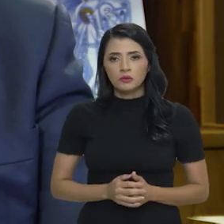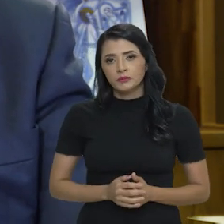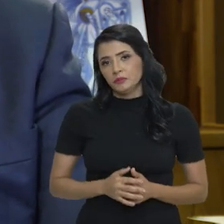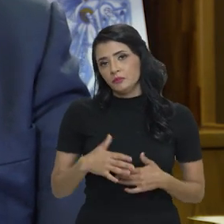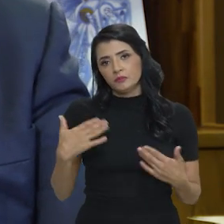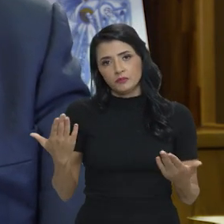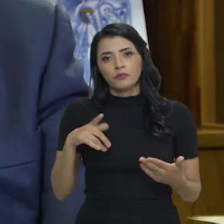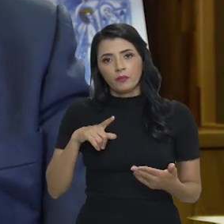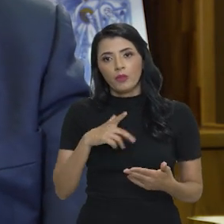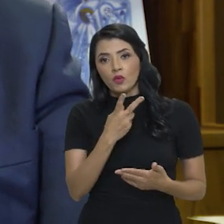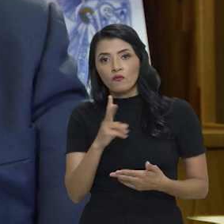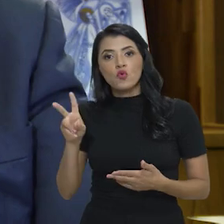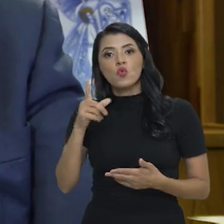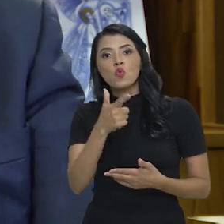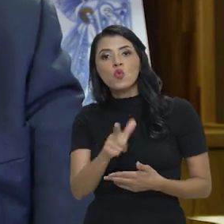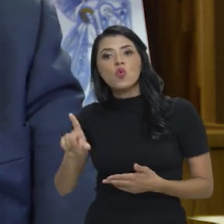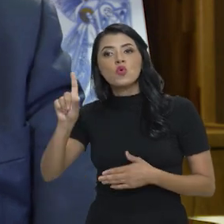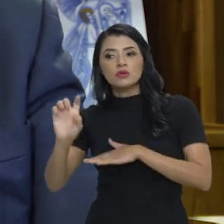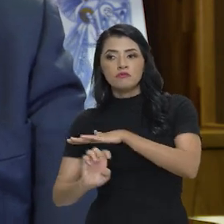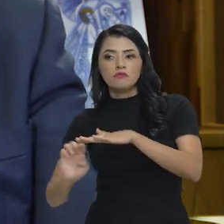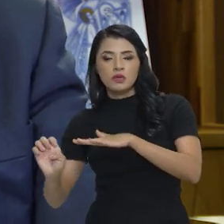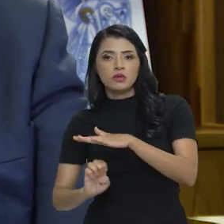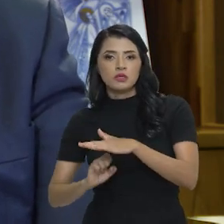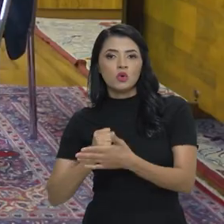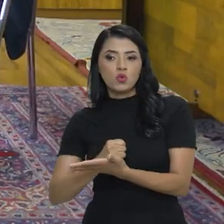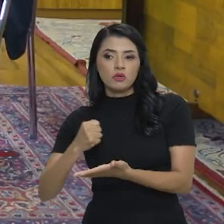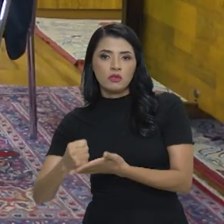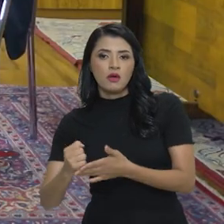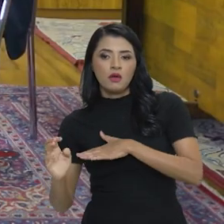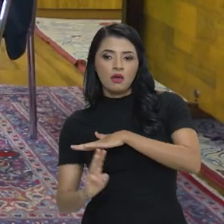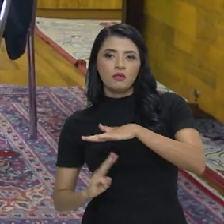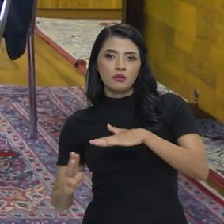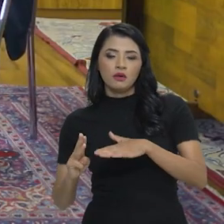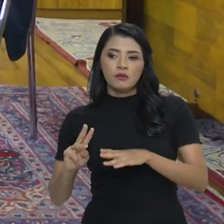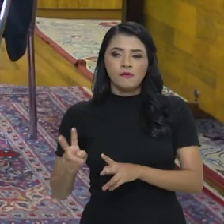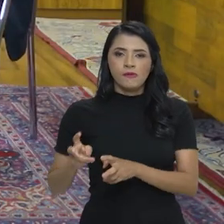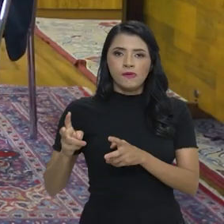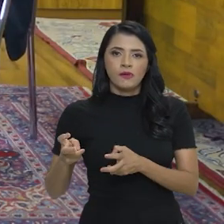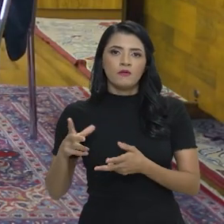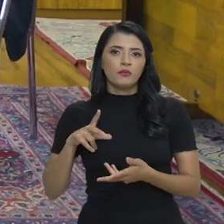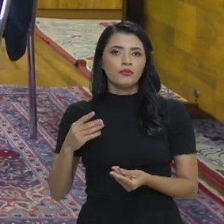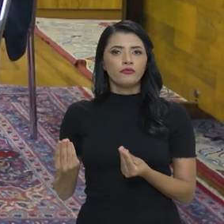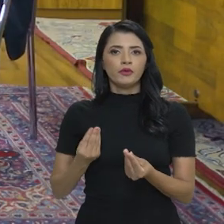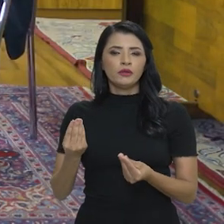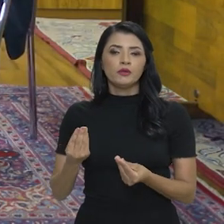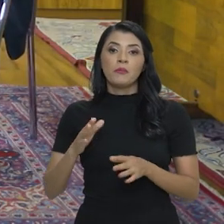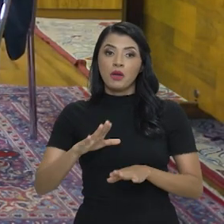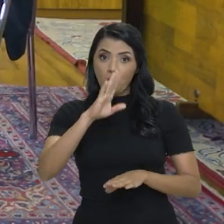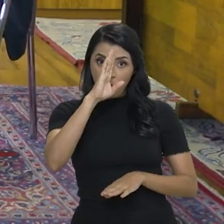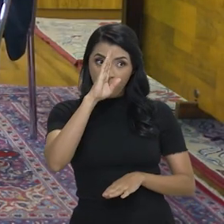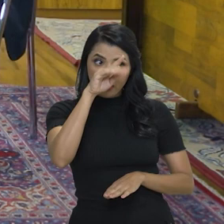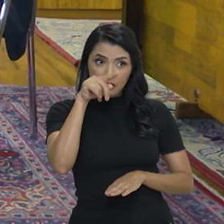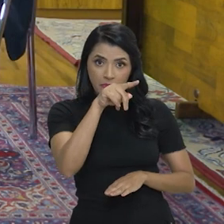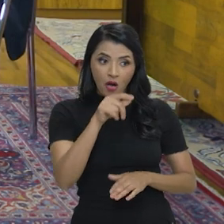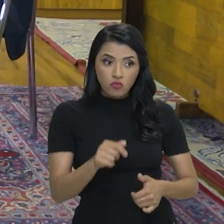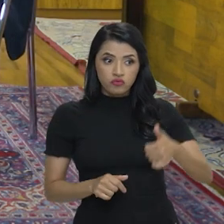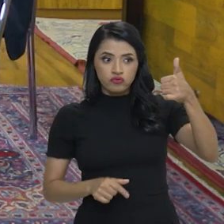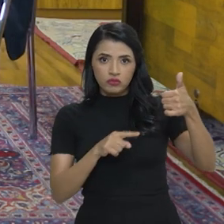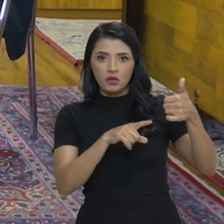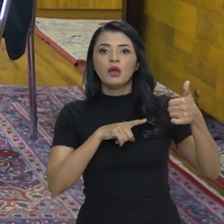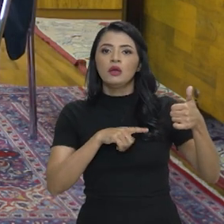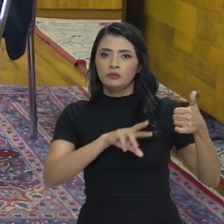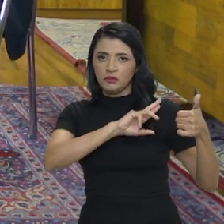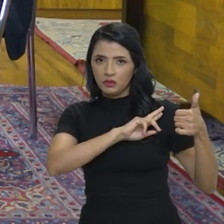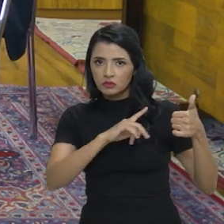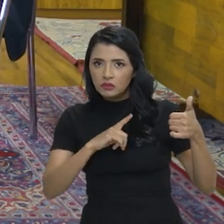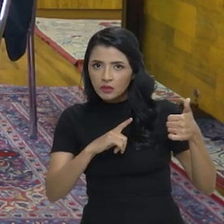Foi exatamente um terceiro. Agora, o principal tem responsabilidade, porque